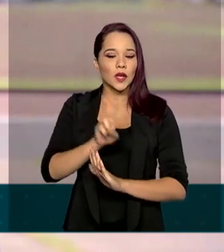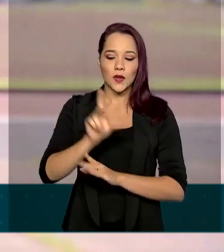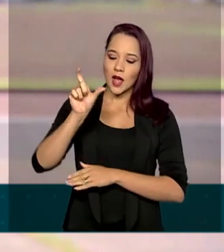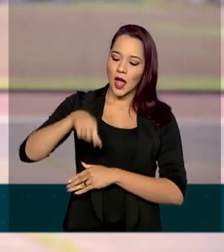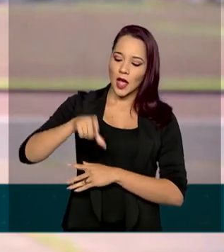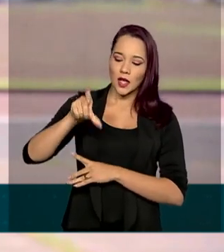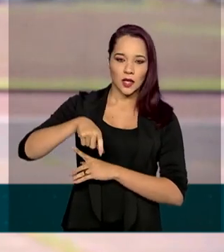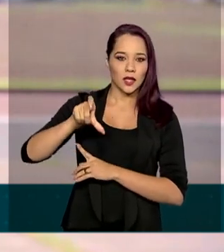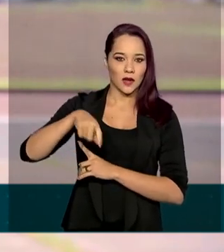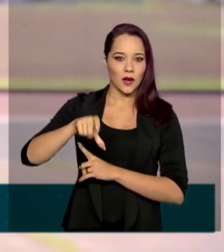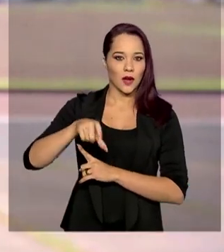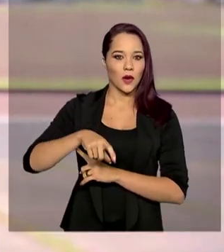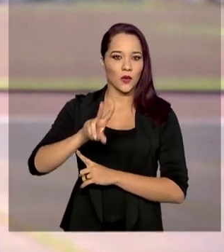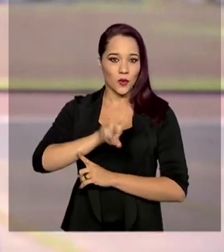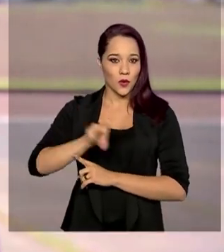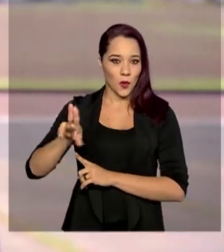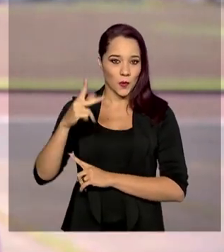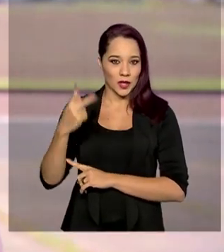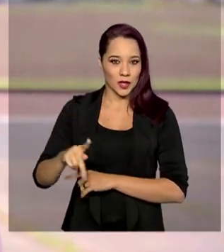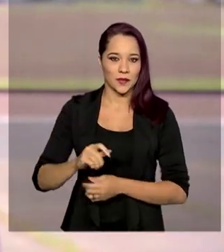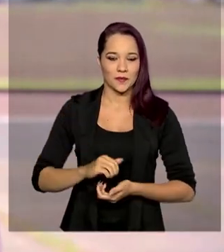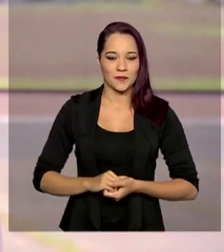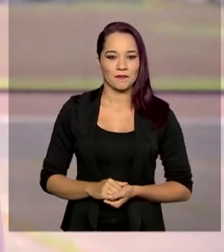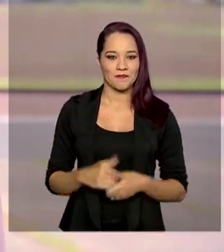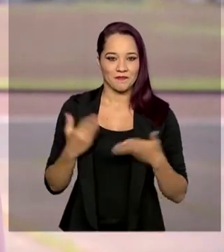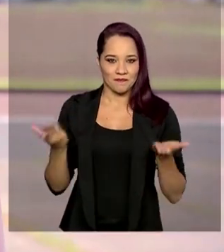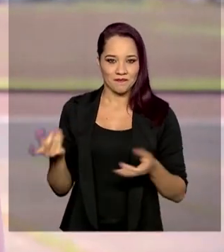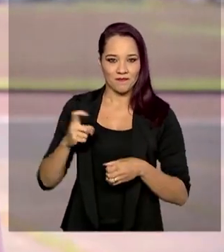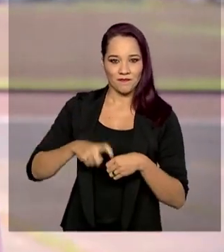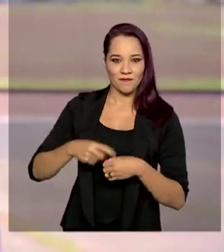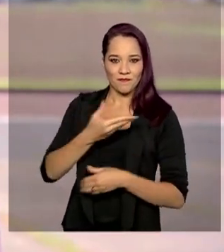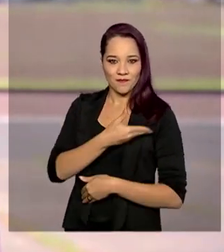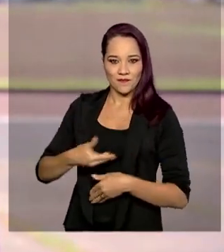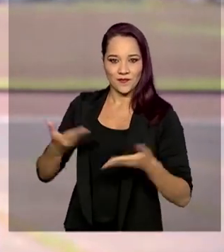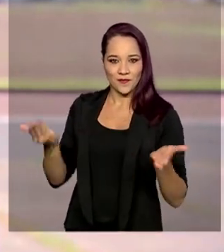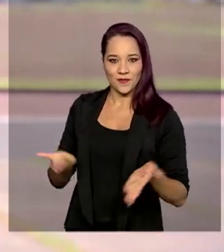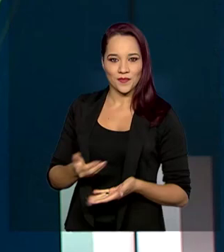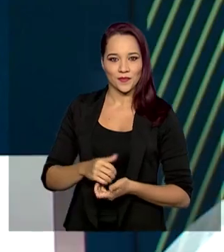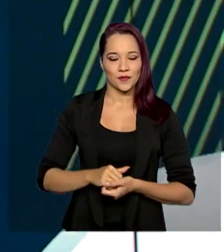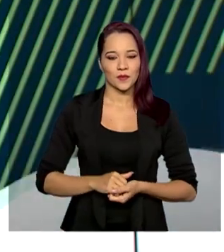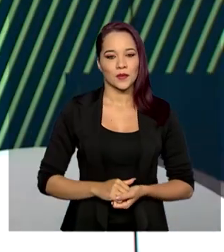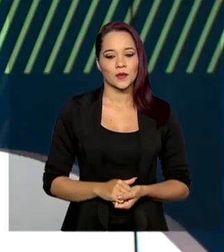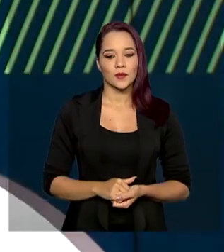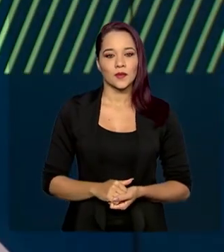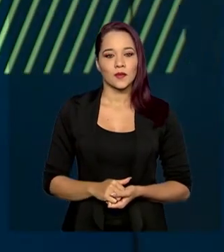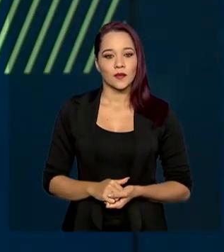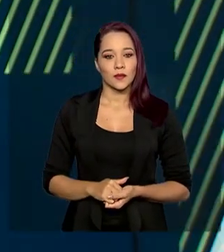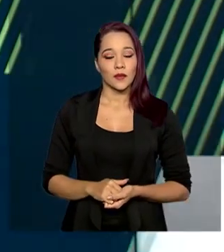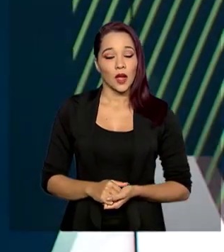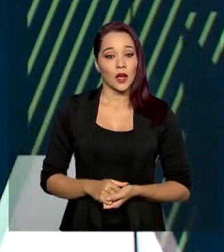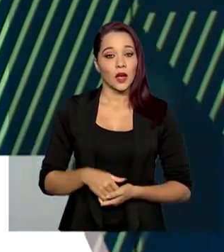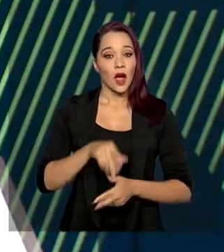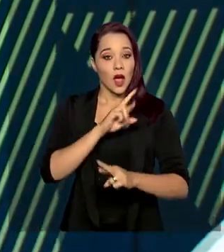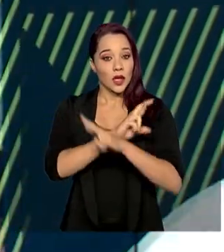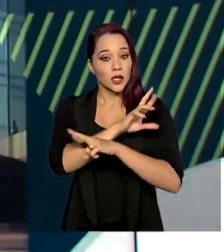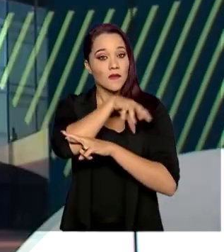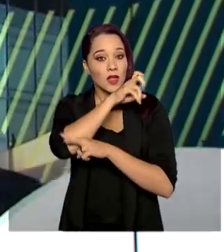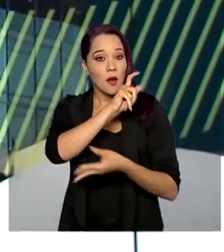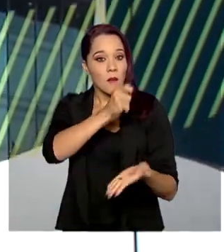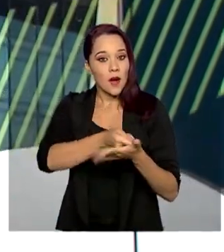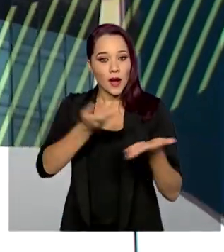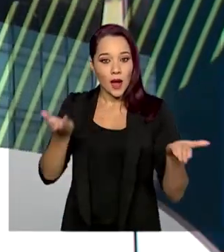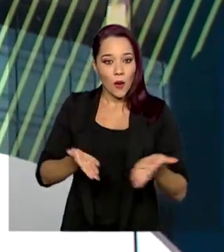cartão magnético em seu nome. Gabriela Noronha, para o Governo Agora. E a Receita Federal paga